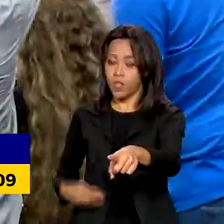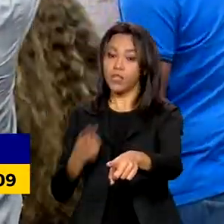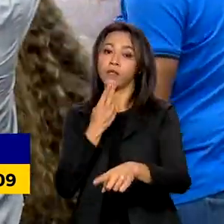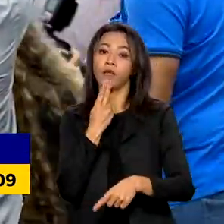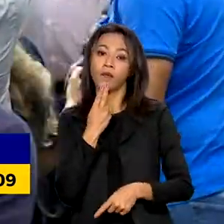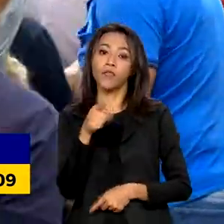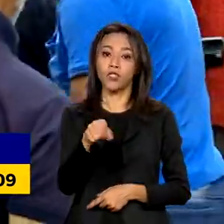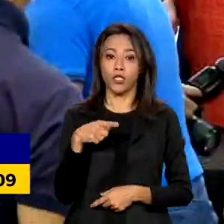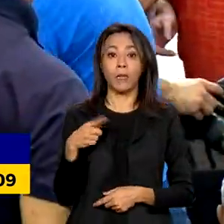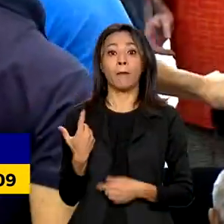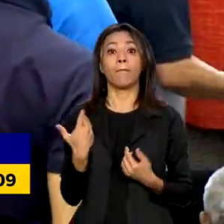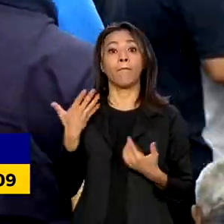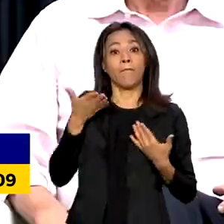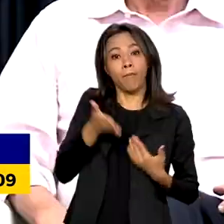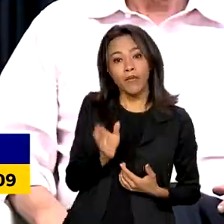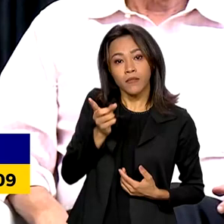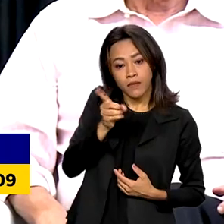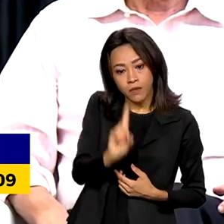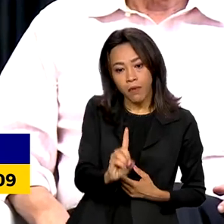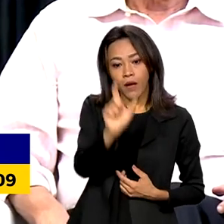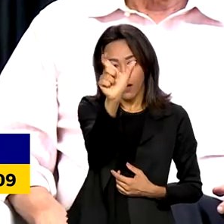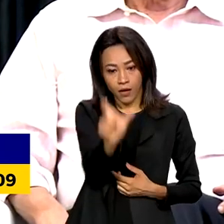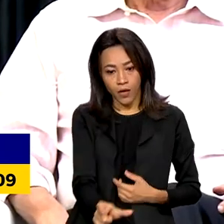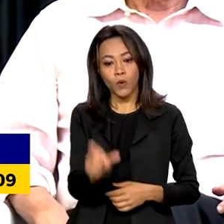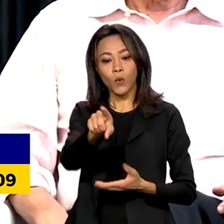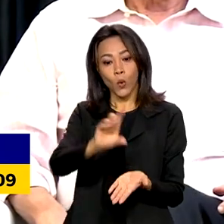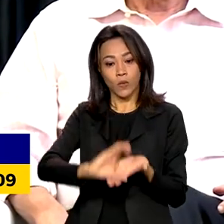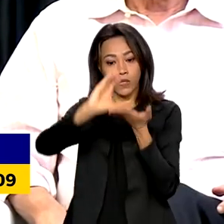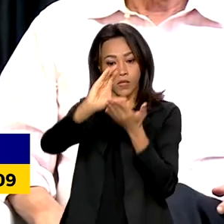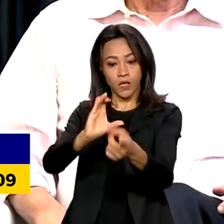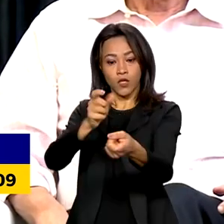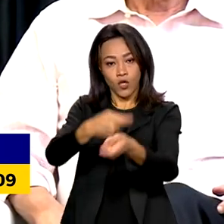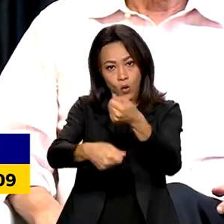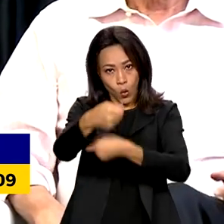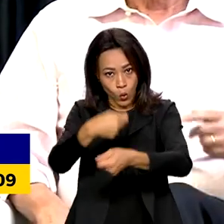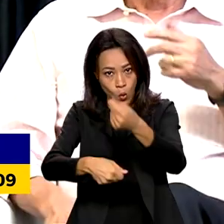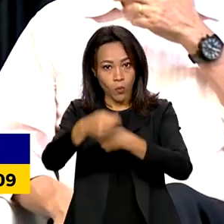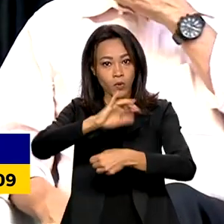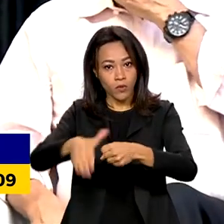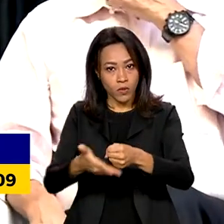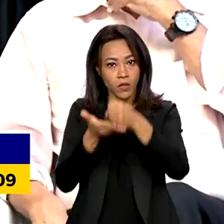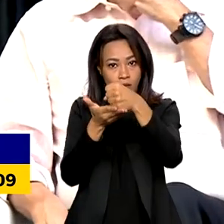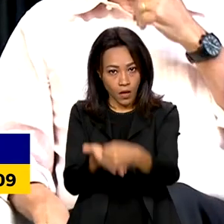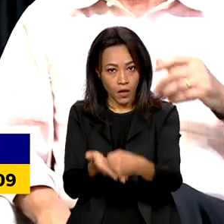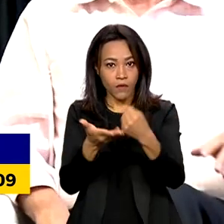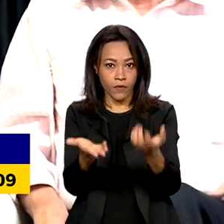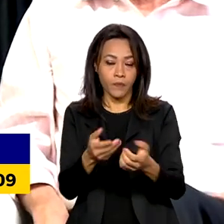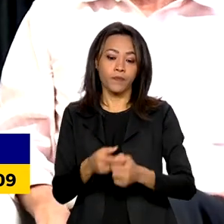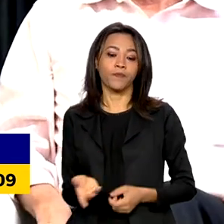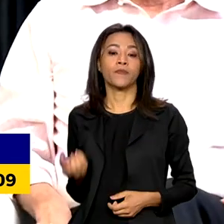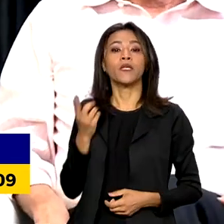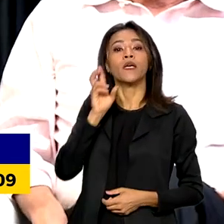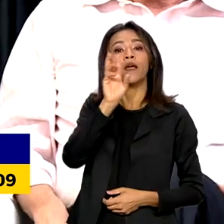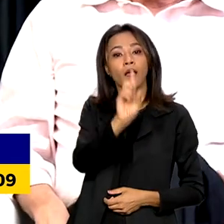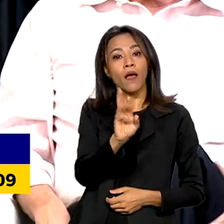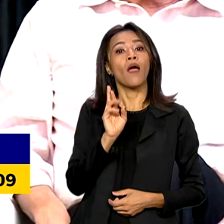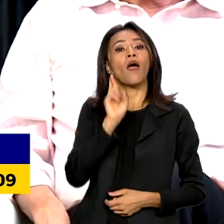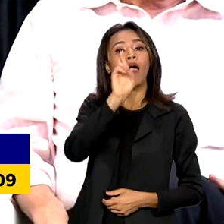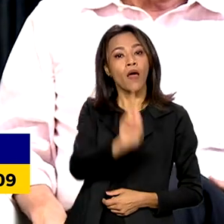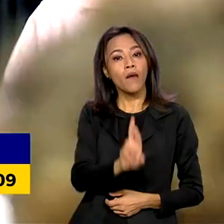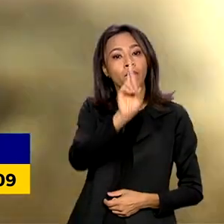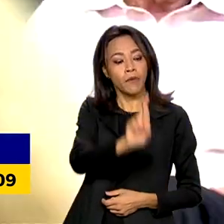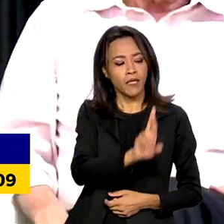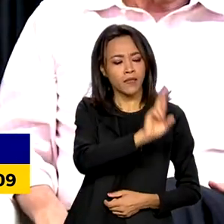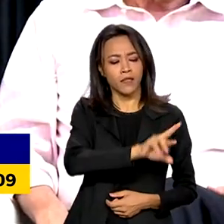participaram do encontro membros do Conselho de Desenvolvimento Econômico Sustentável, o Conselhão, e representantes de